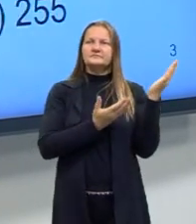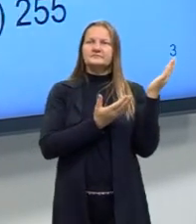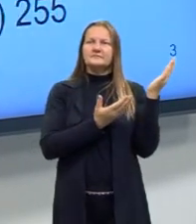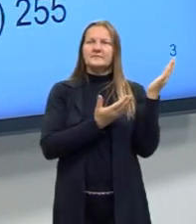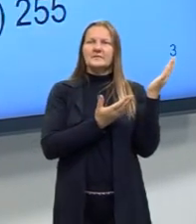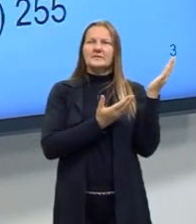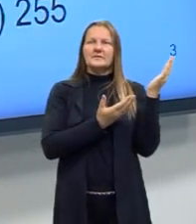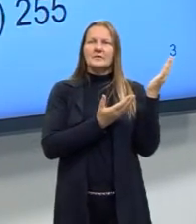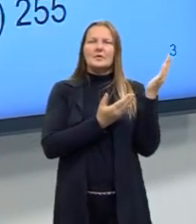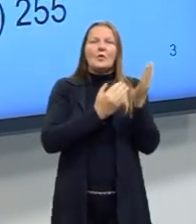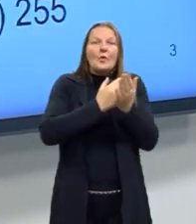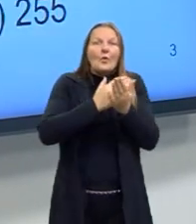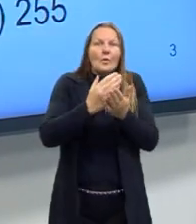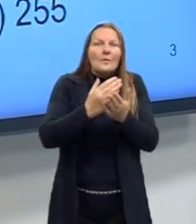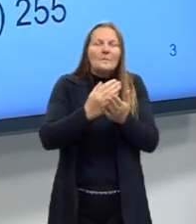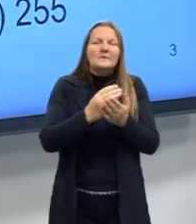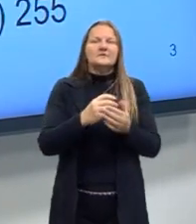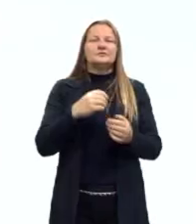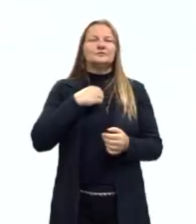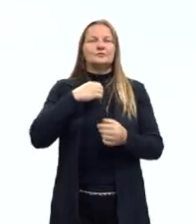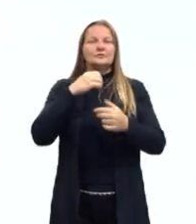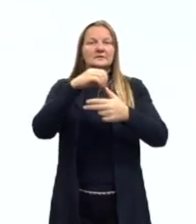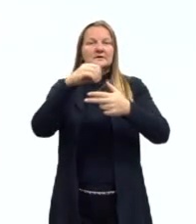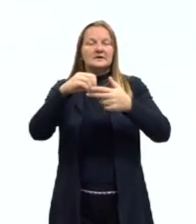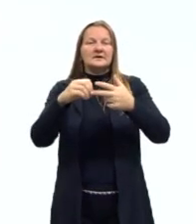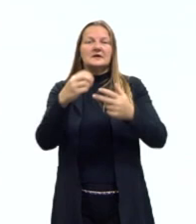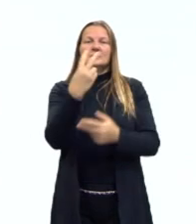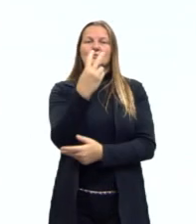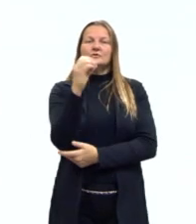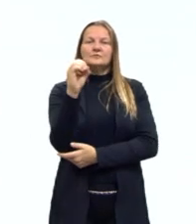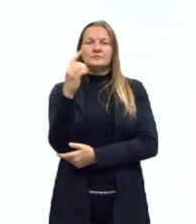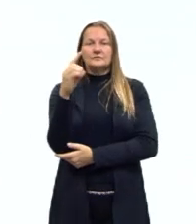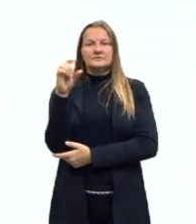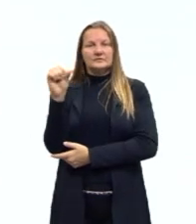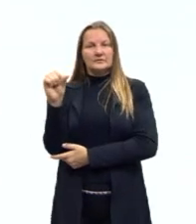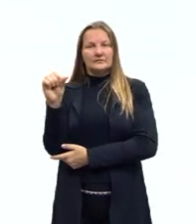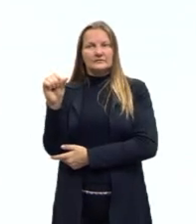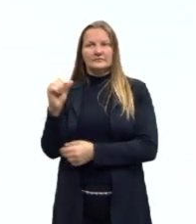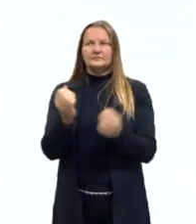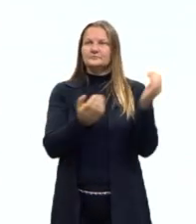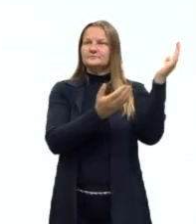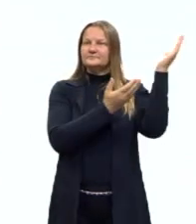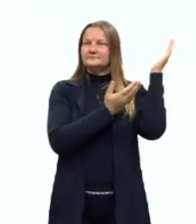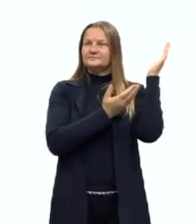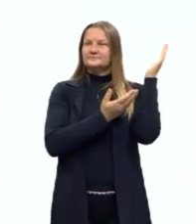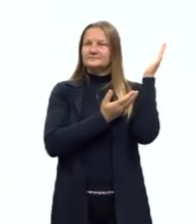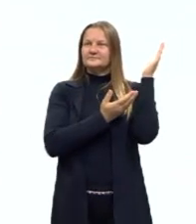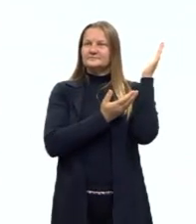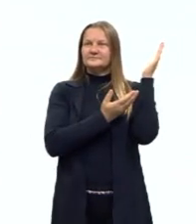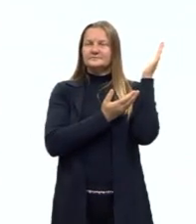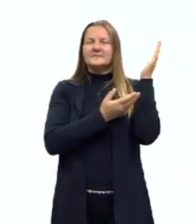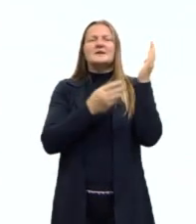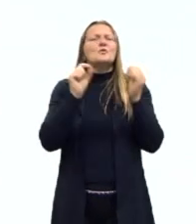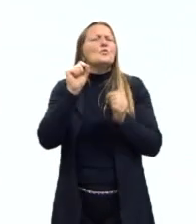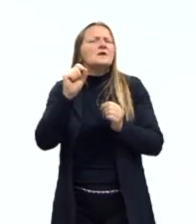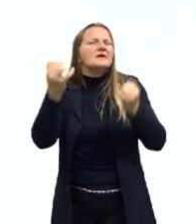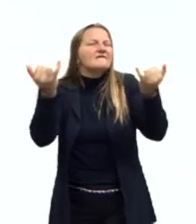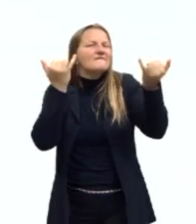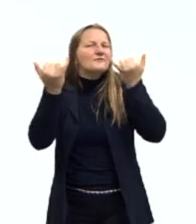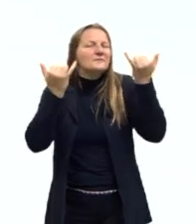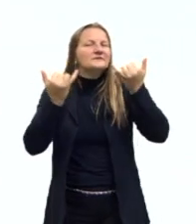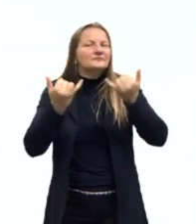darmos início nós temos a questão do ENEM de 2019. A nossa questão nos traz o seguinte,